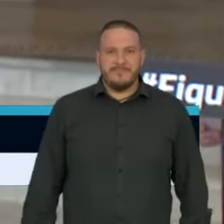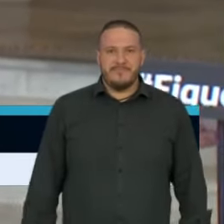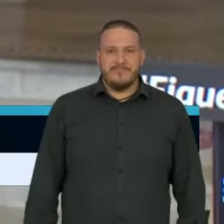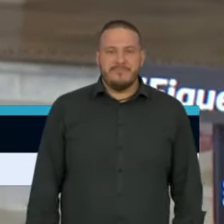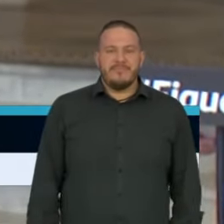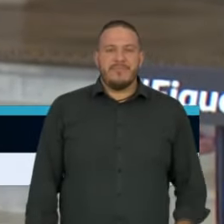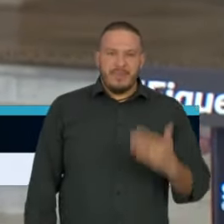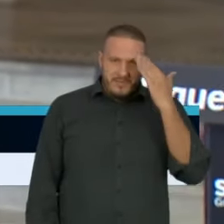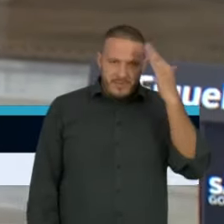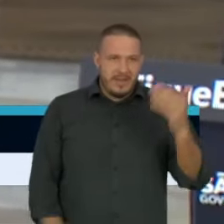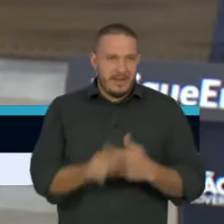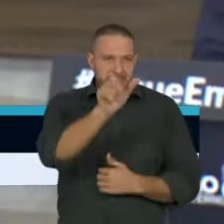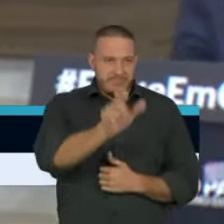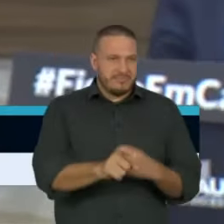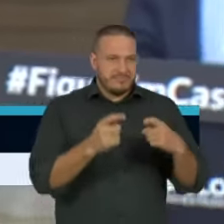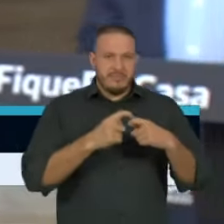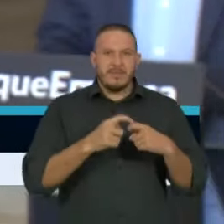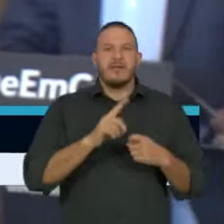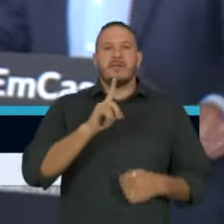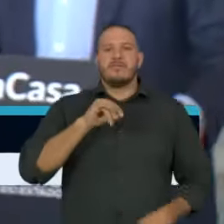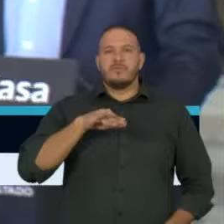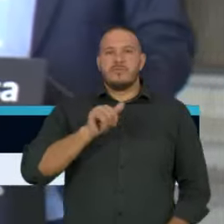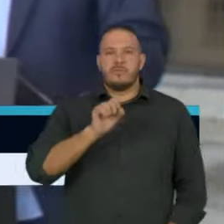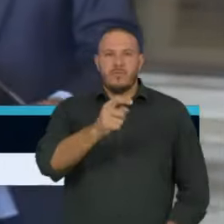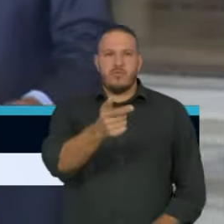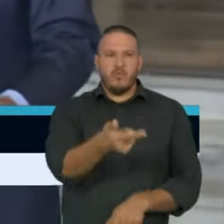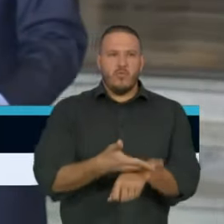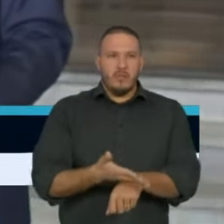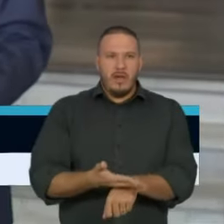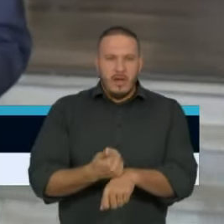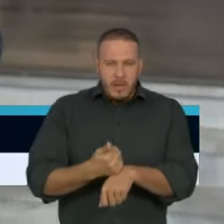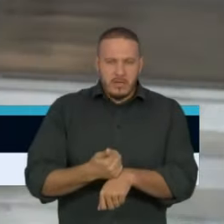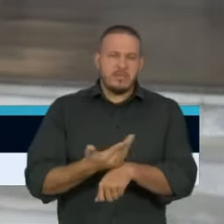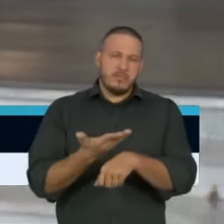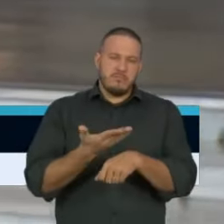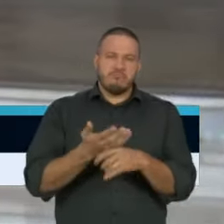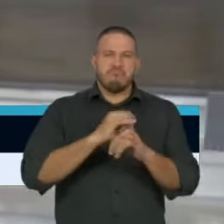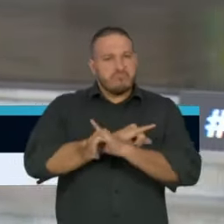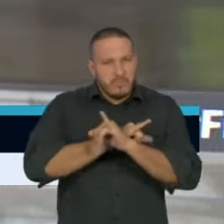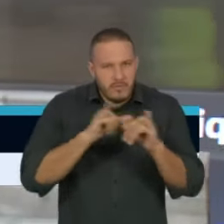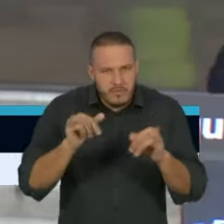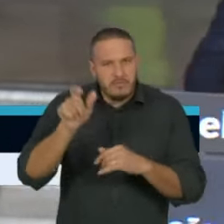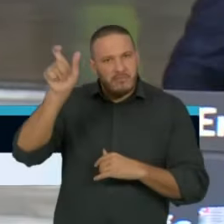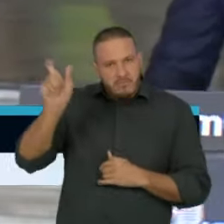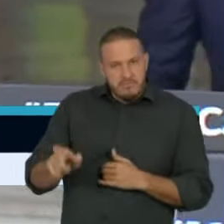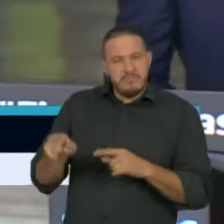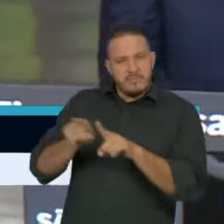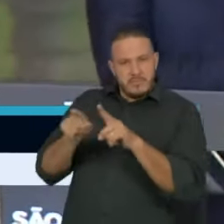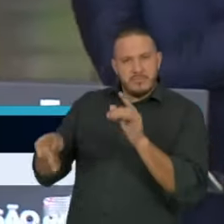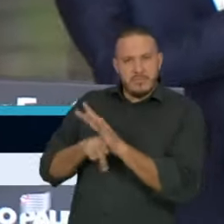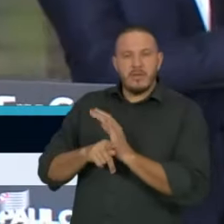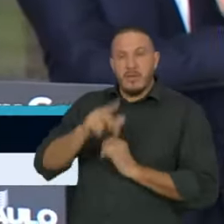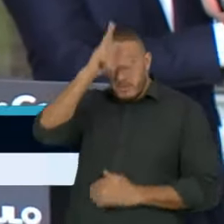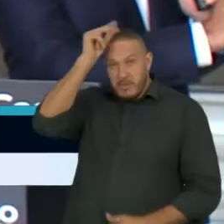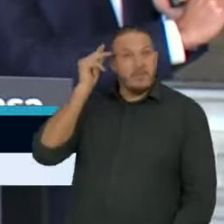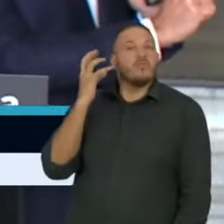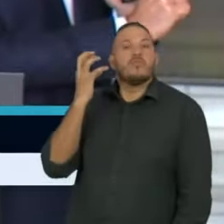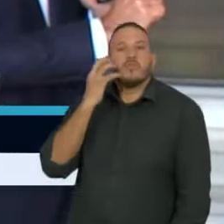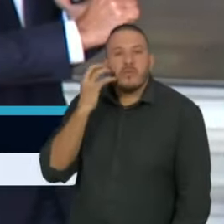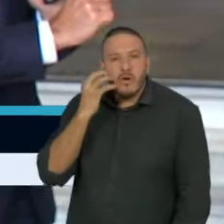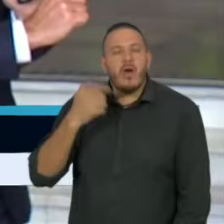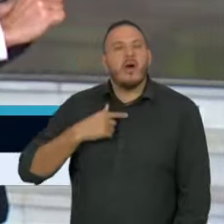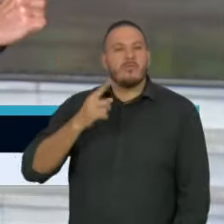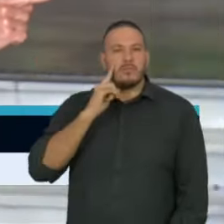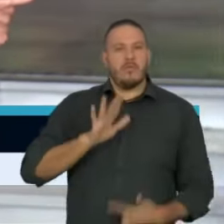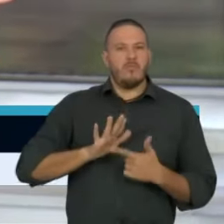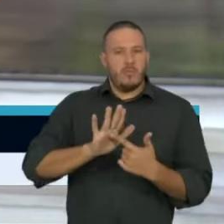Obrigado, doutor Dimas. Antes de abrir, antes de um informe, da palavra também do Bruno Covas, vou pedir os números,